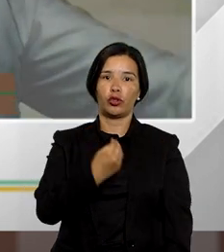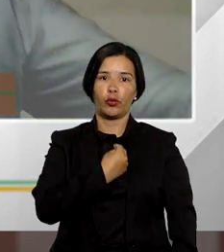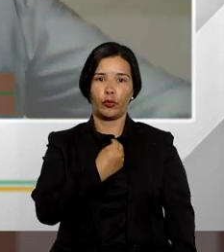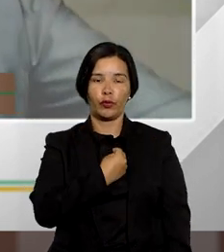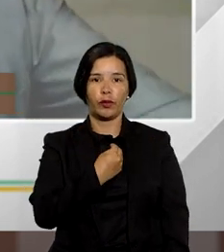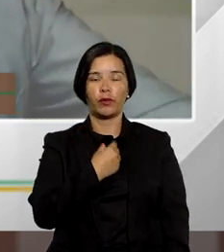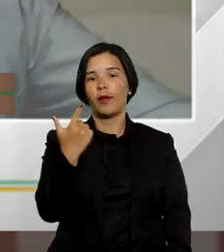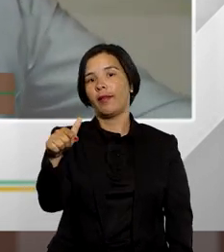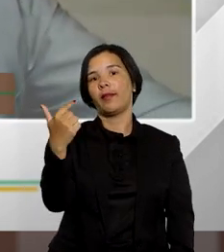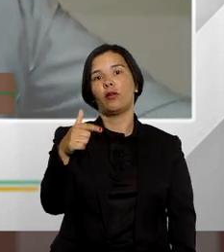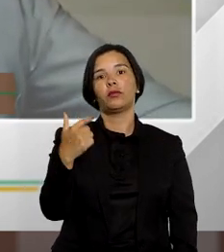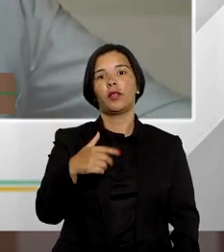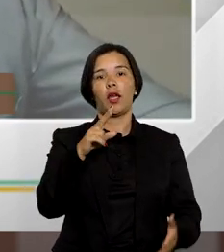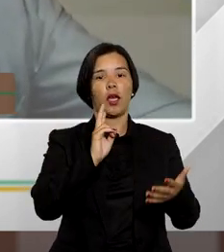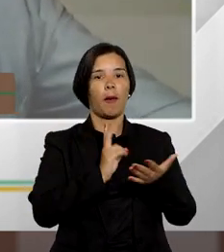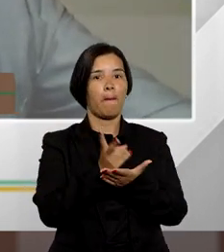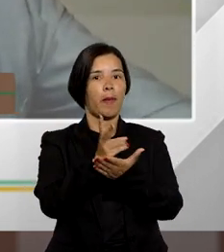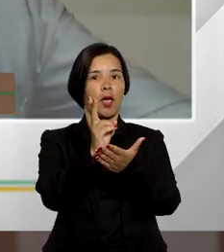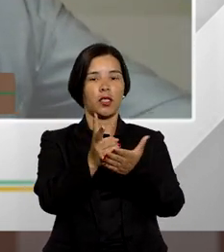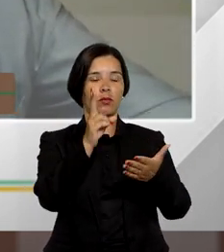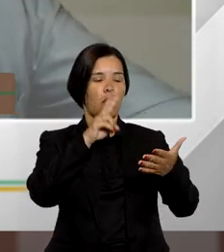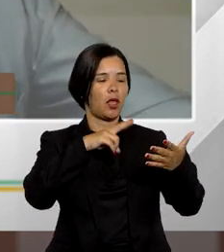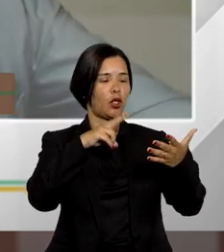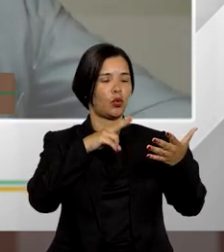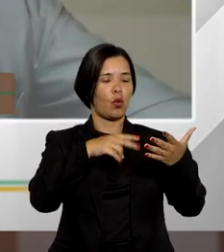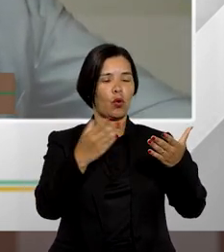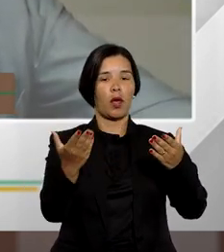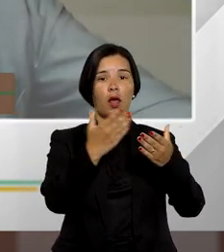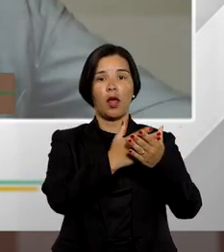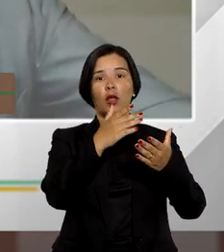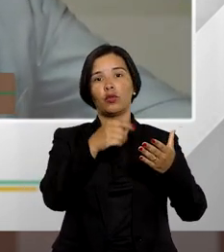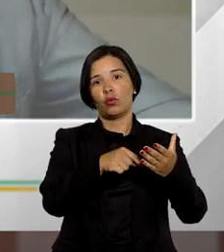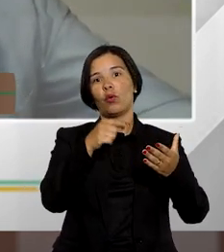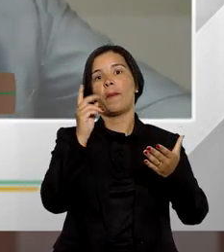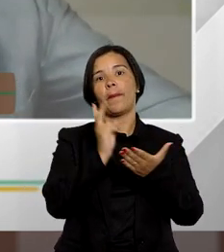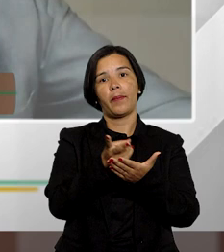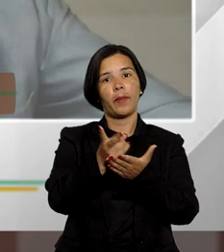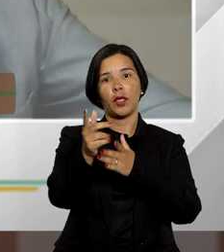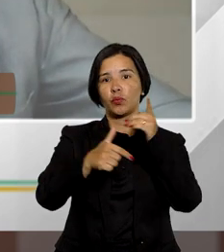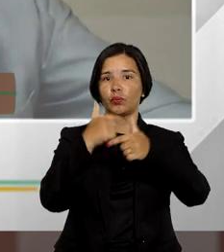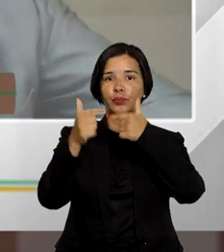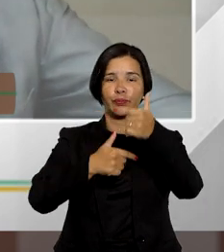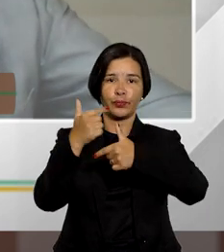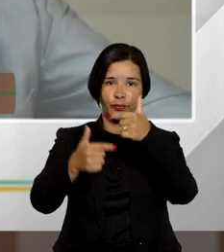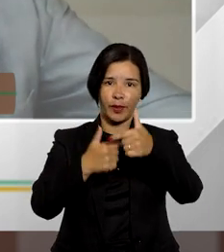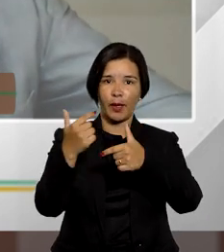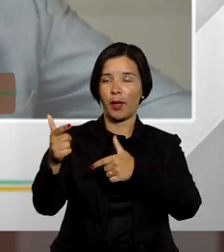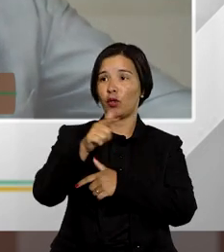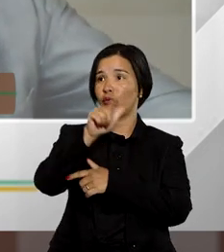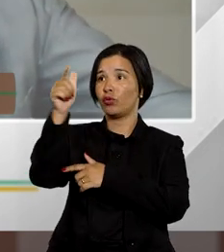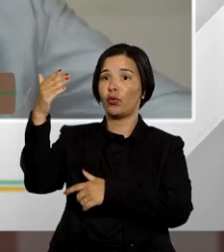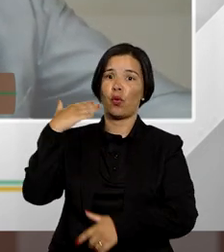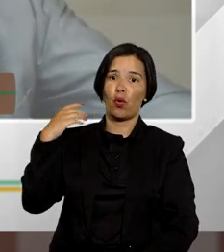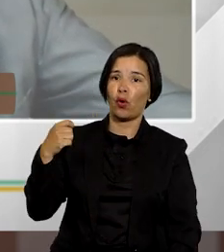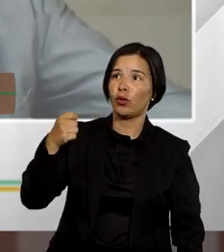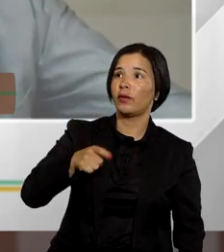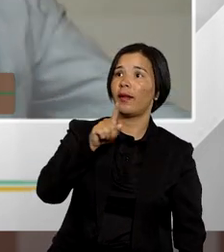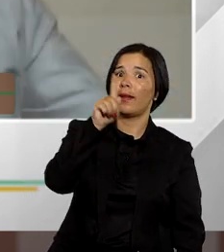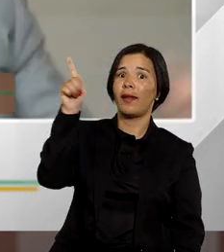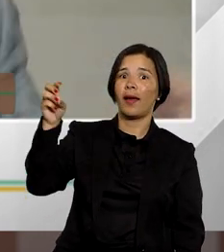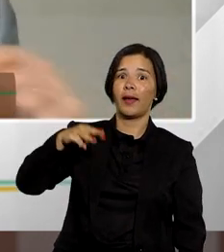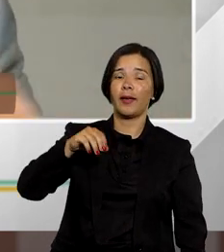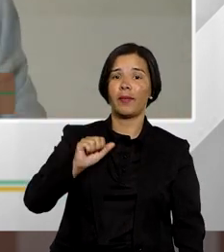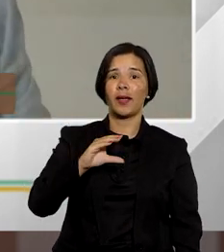não tenha a mesma leitura em um caso idêntico acerca de um mesmo trabalho de outro magistrado que reside em